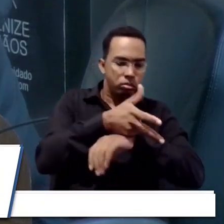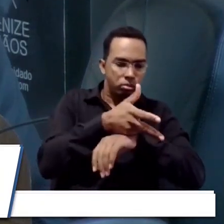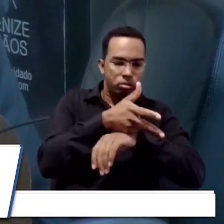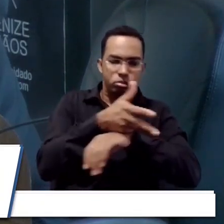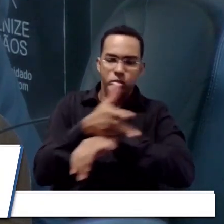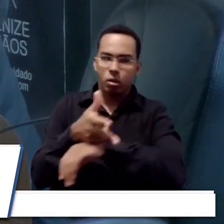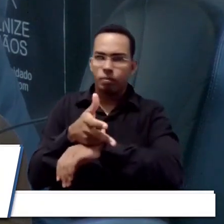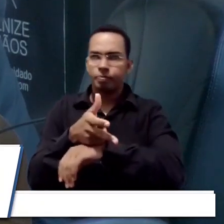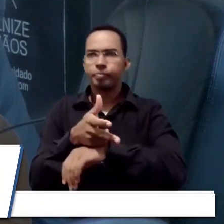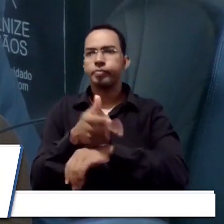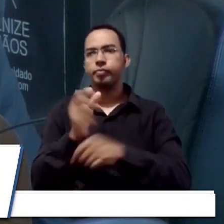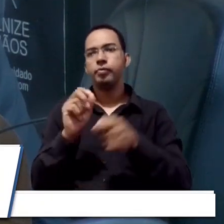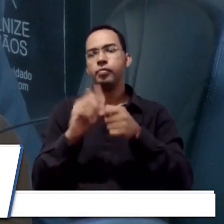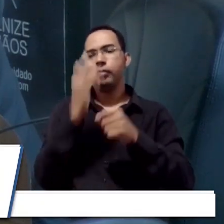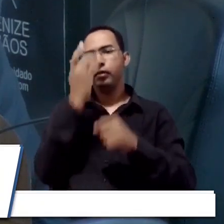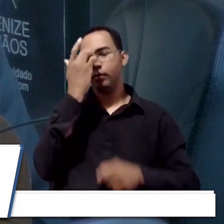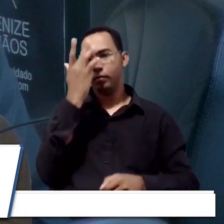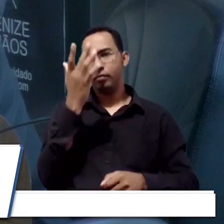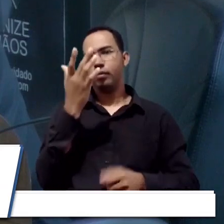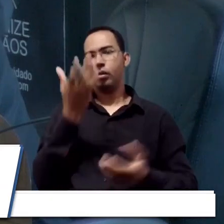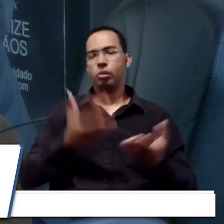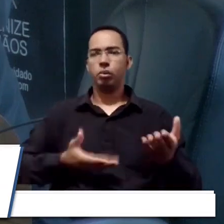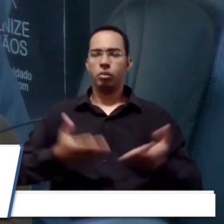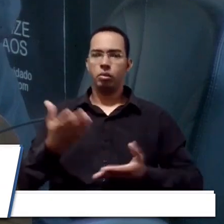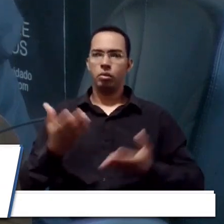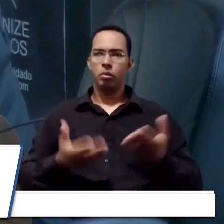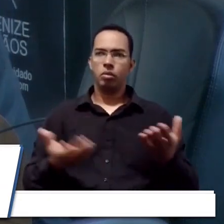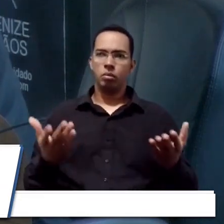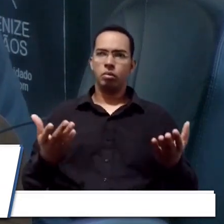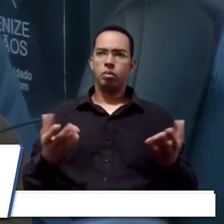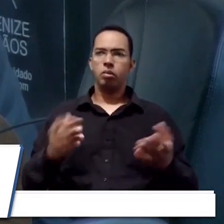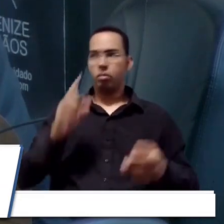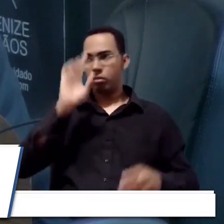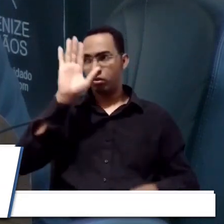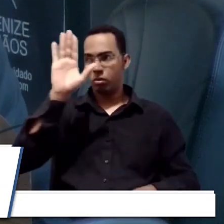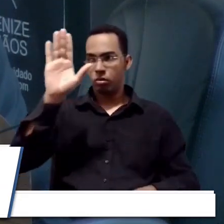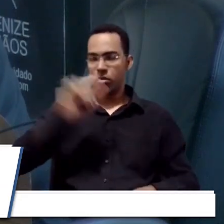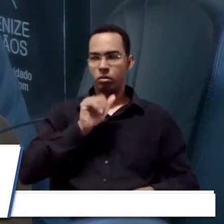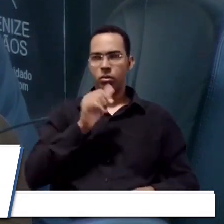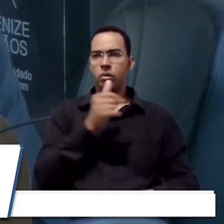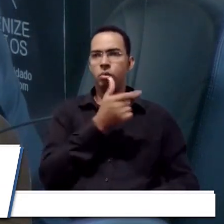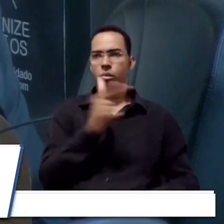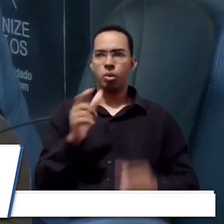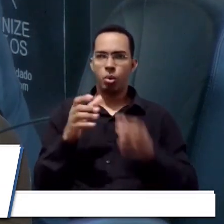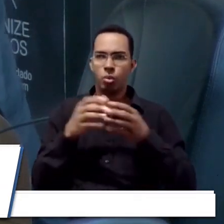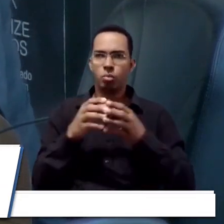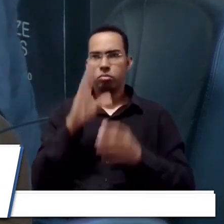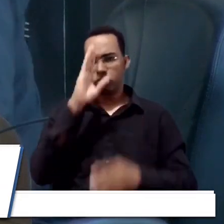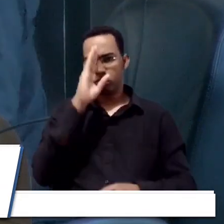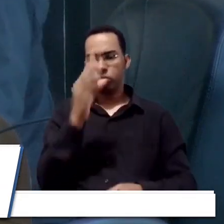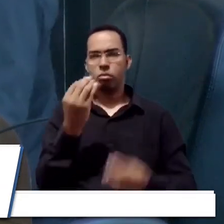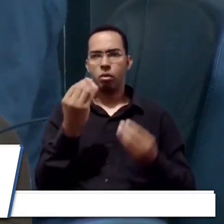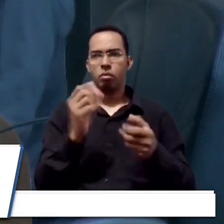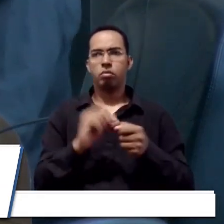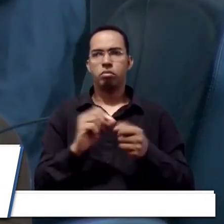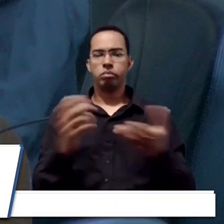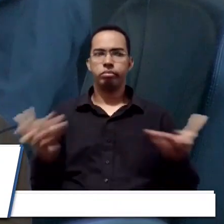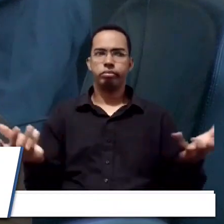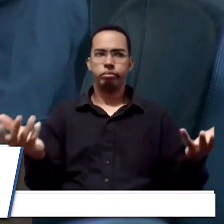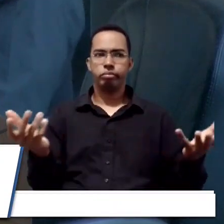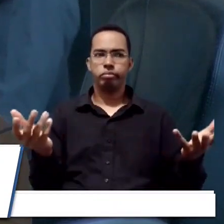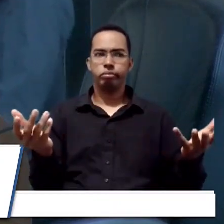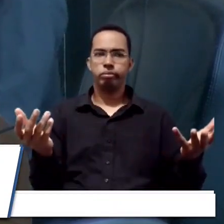câmeras ali para facilitar o serviço, para fazer o acionamento. Mas se não tem equipe de plantão, como é que faz? Pois é.